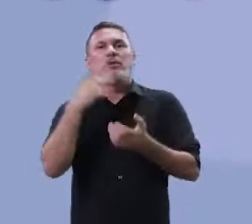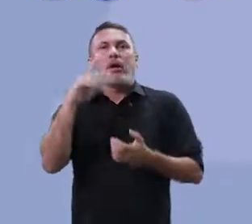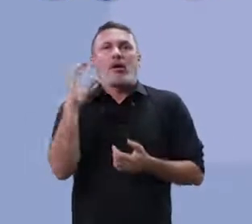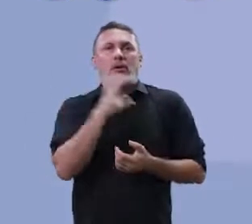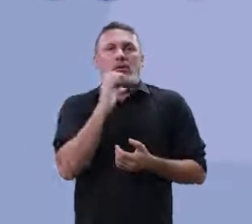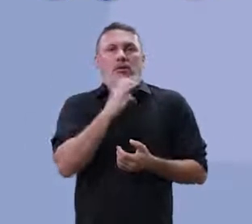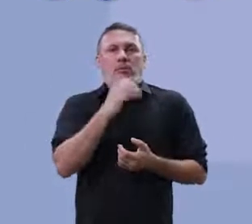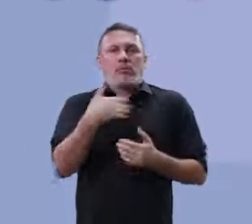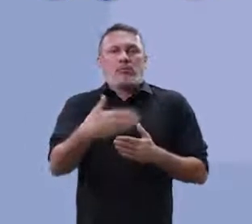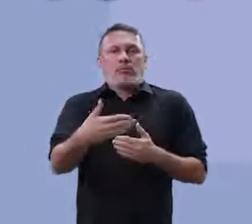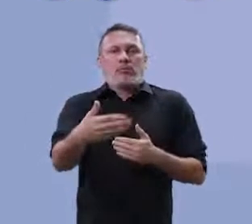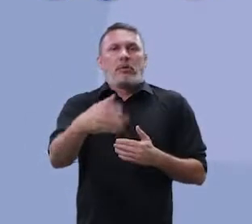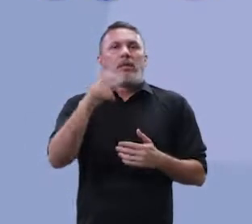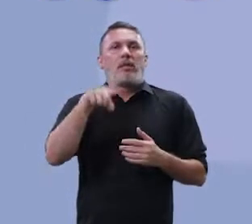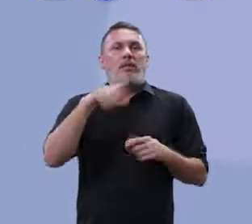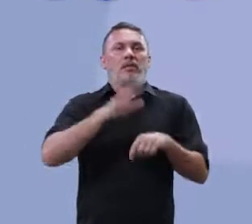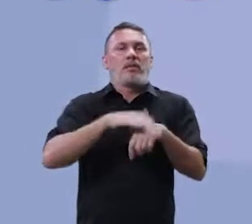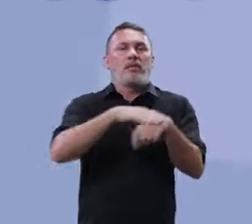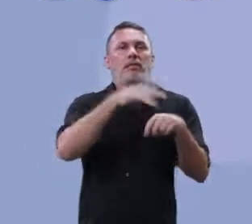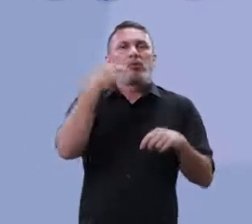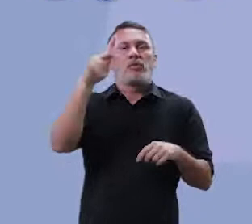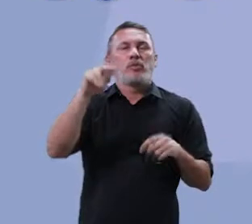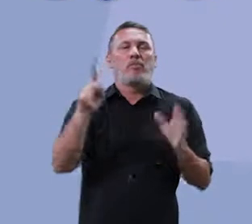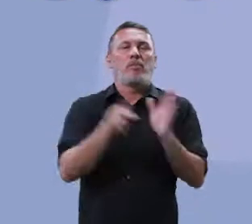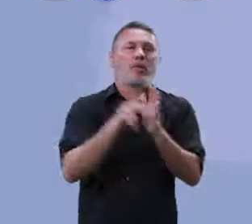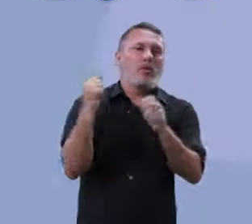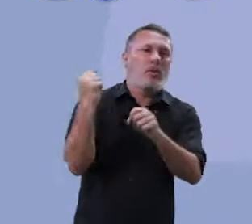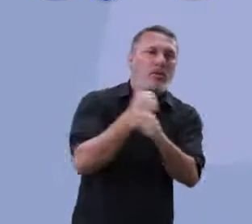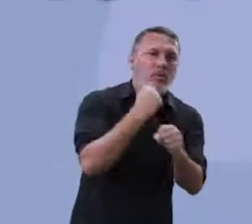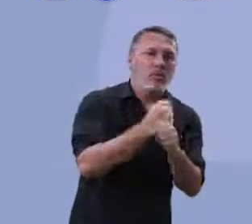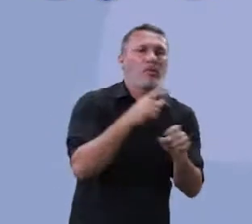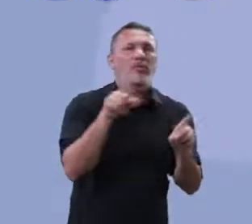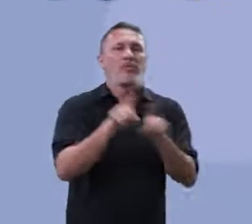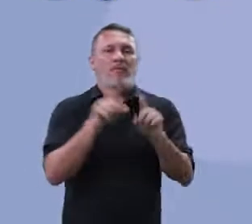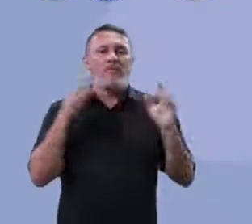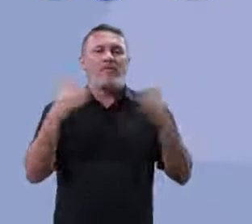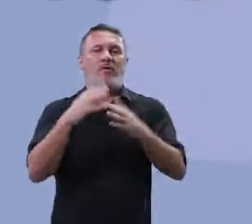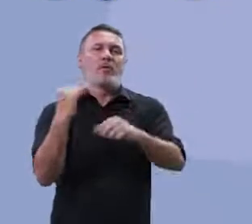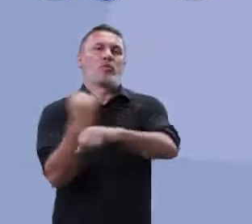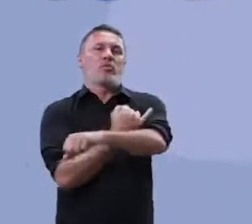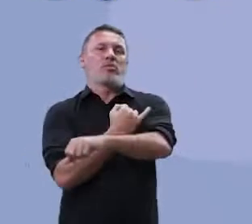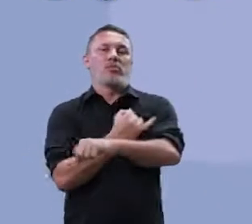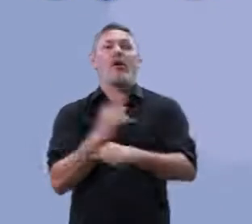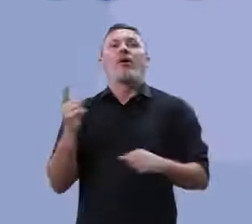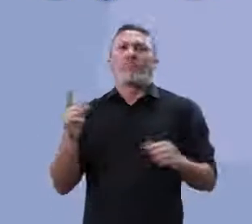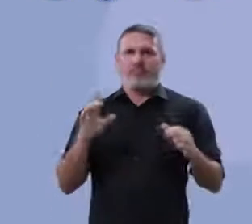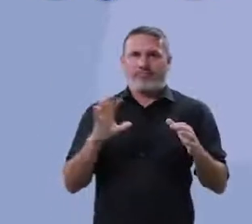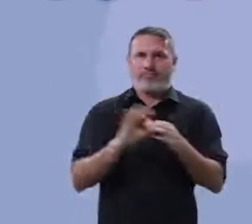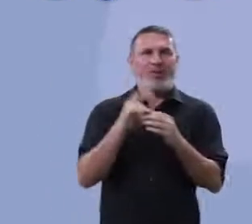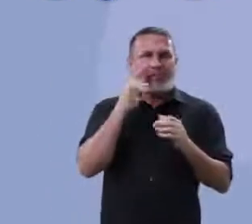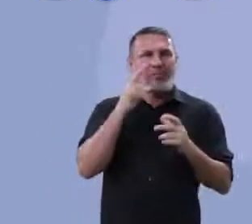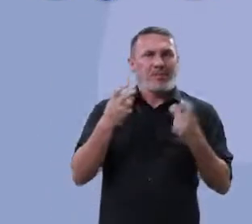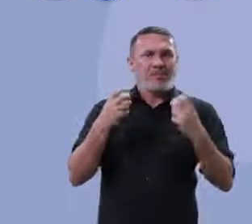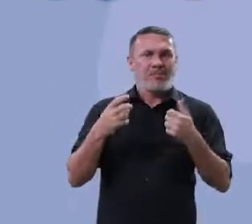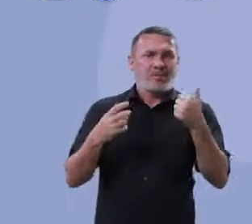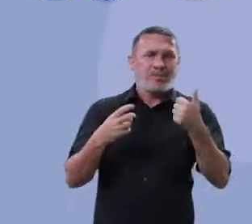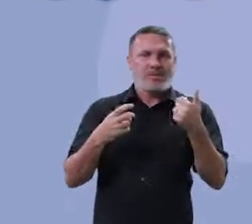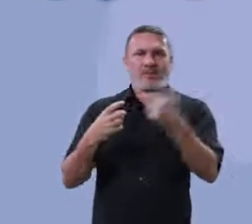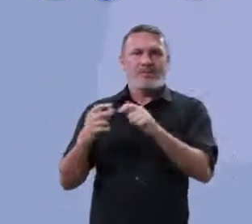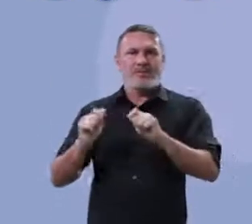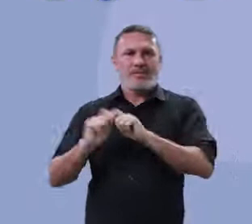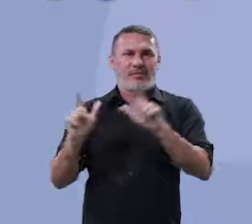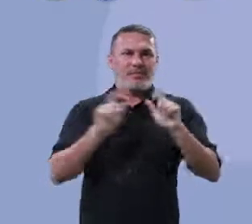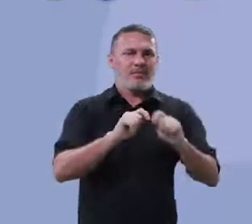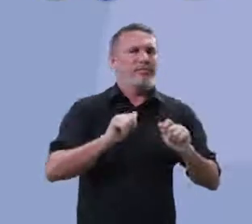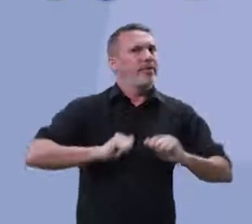acelerar suas próprias obras e de infraestrutura. Percebam que